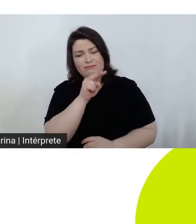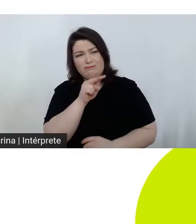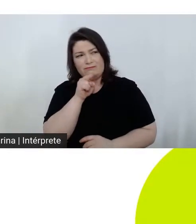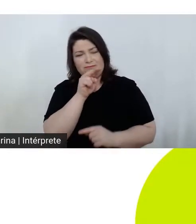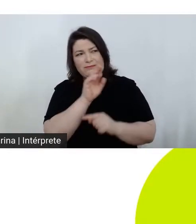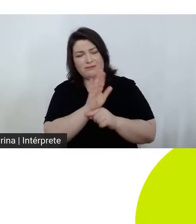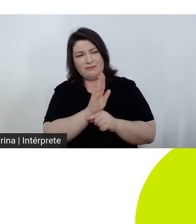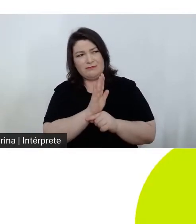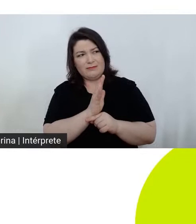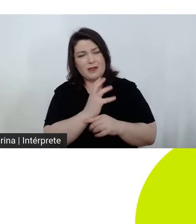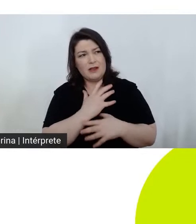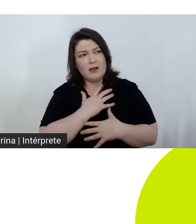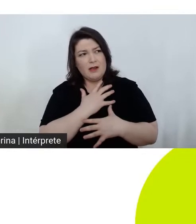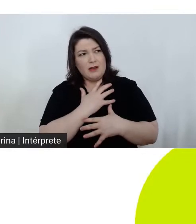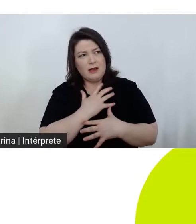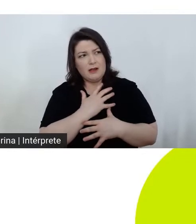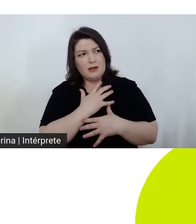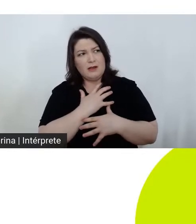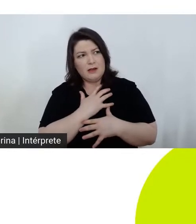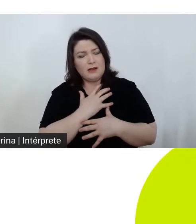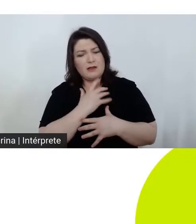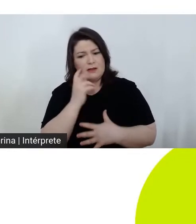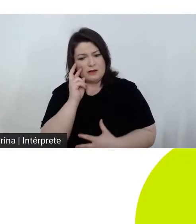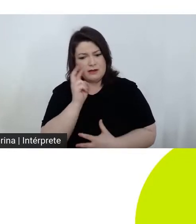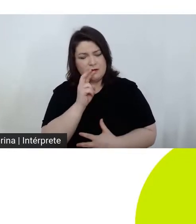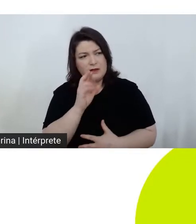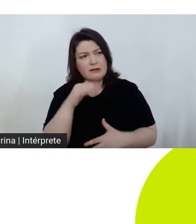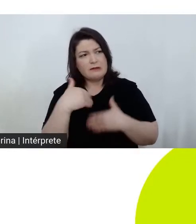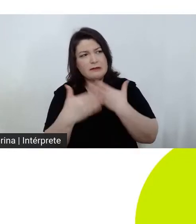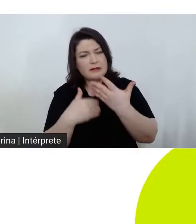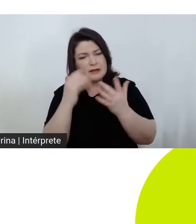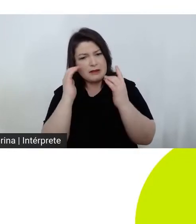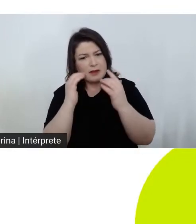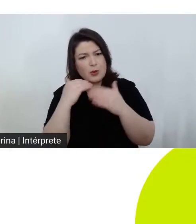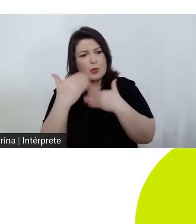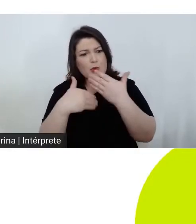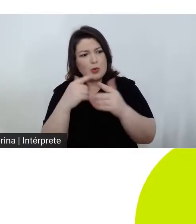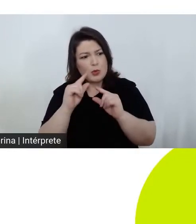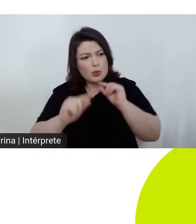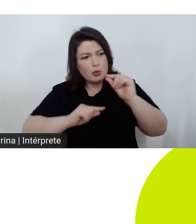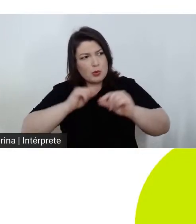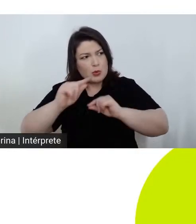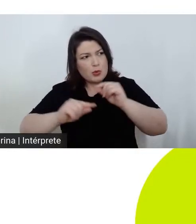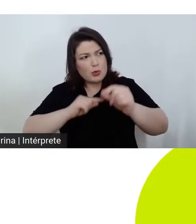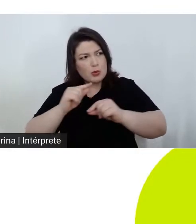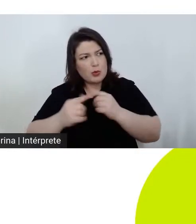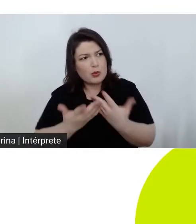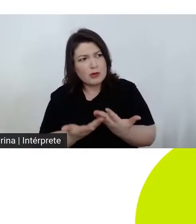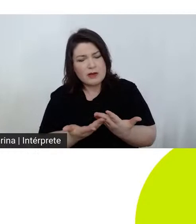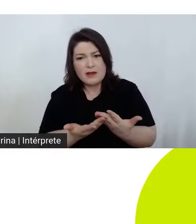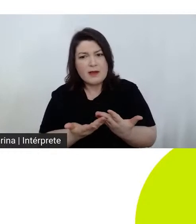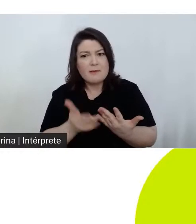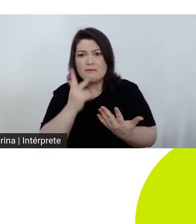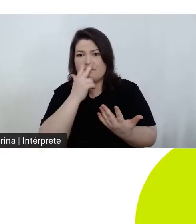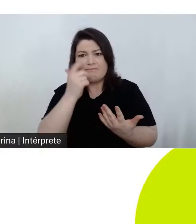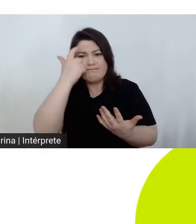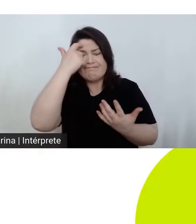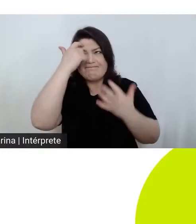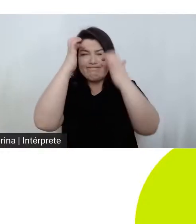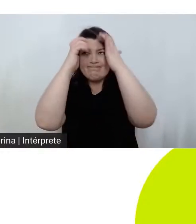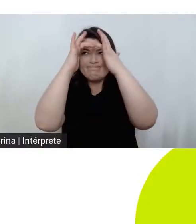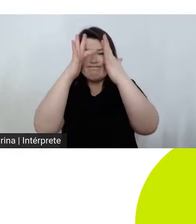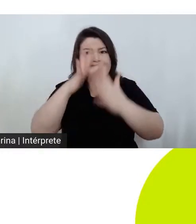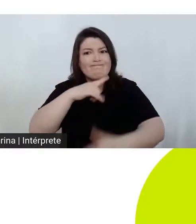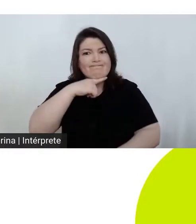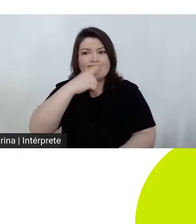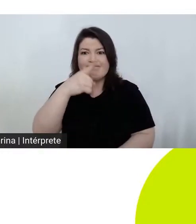respiro e possibilidade de processar os acontecimentos que iam sendo apresentados ao